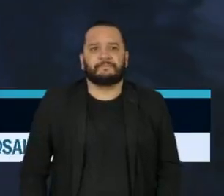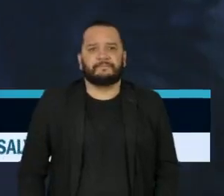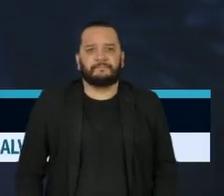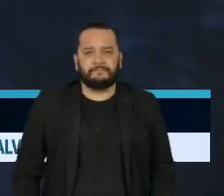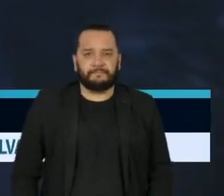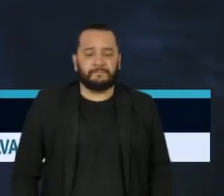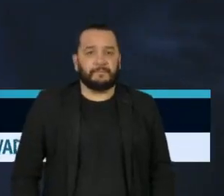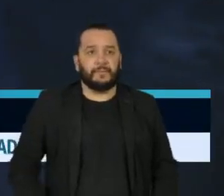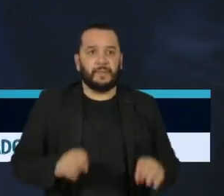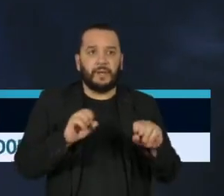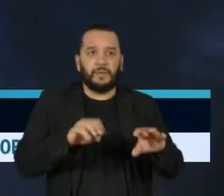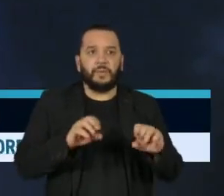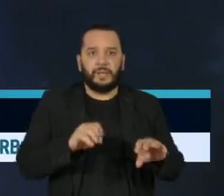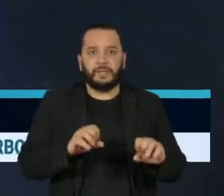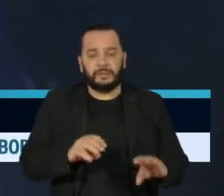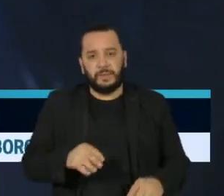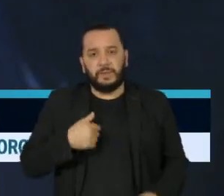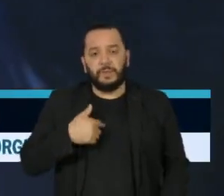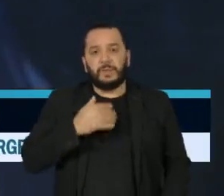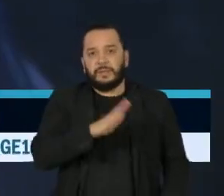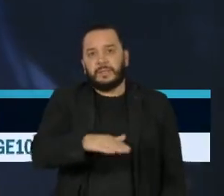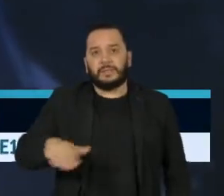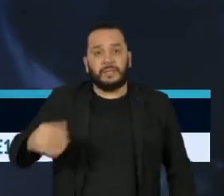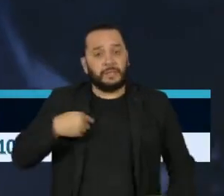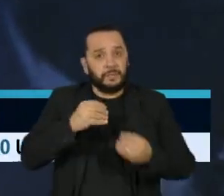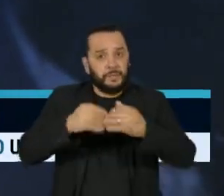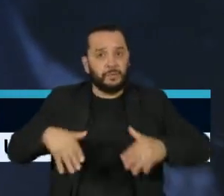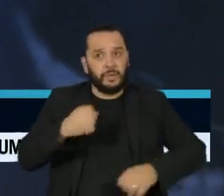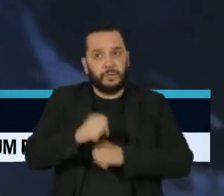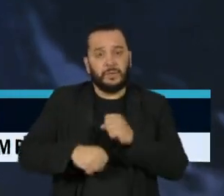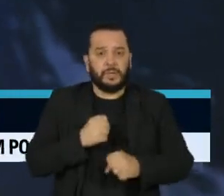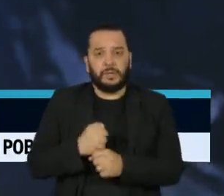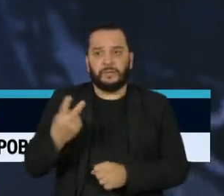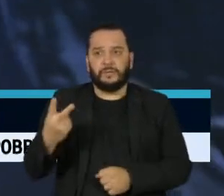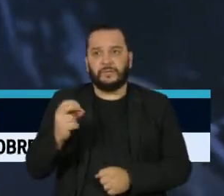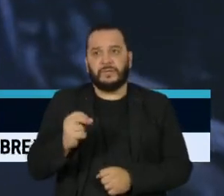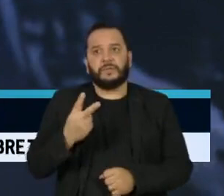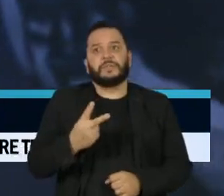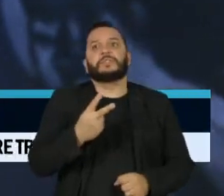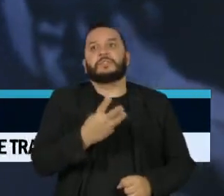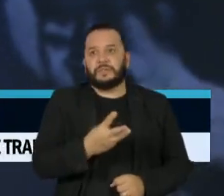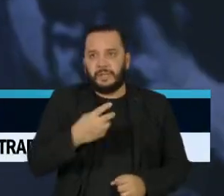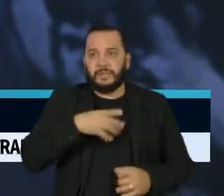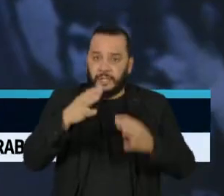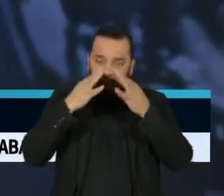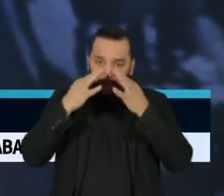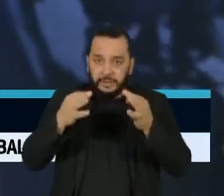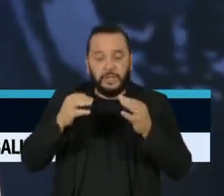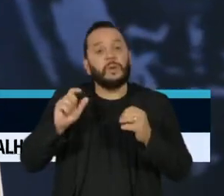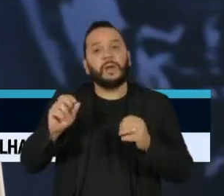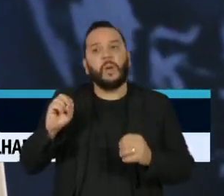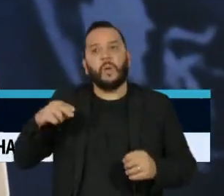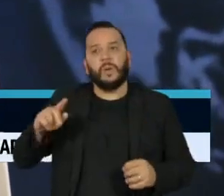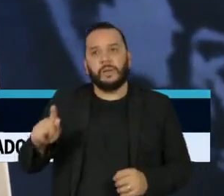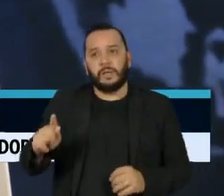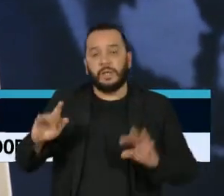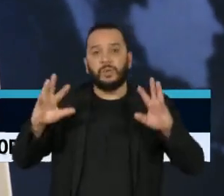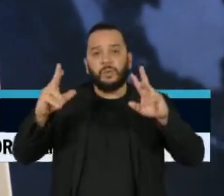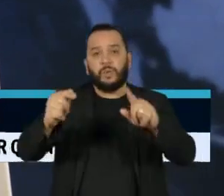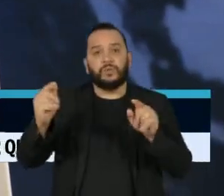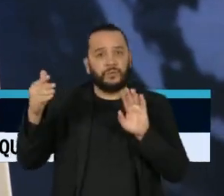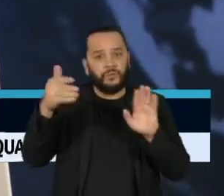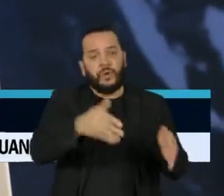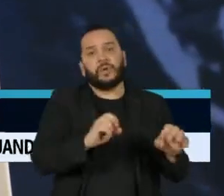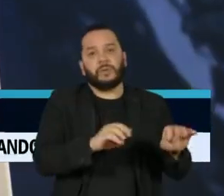A educação básica estará em risco em 2023. O alerta é da ONG Todos pela Educação. O governo federal tirou